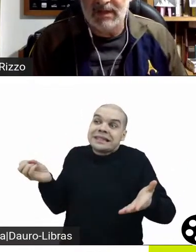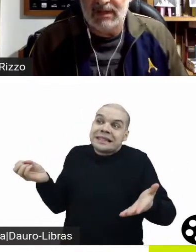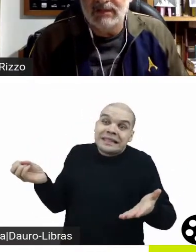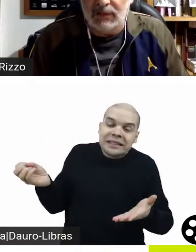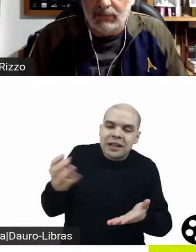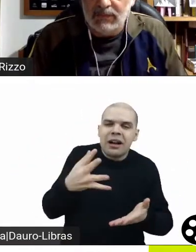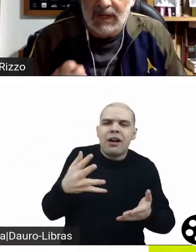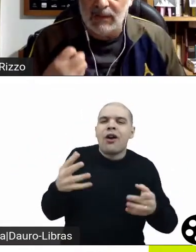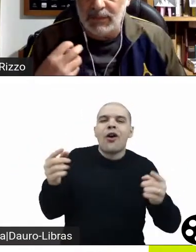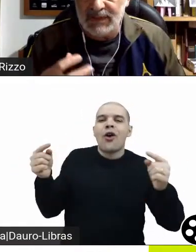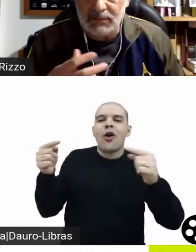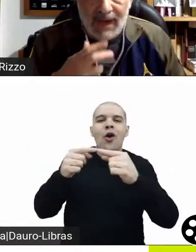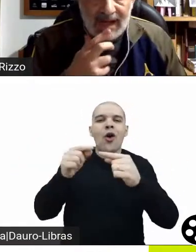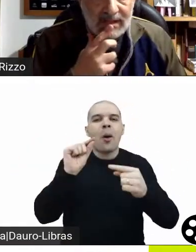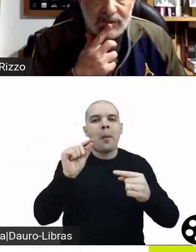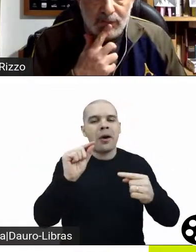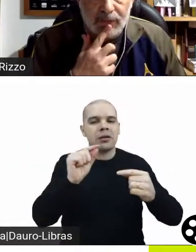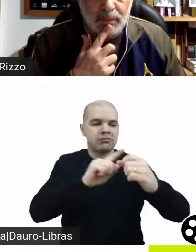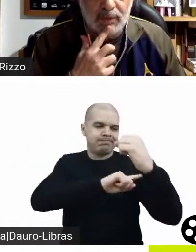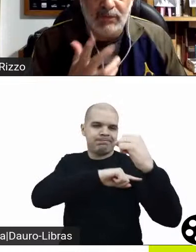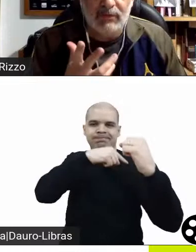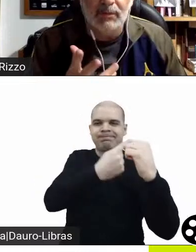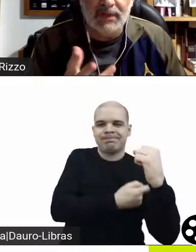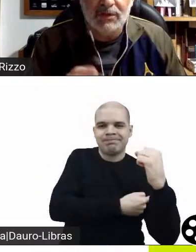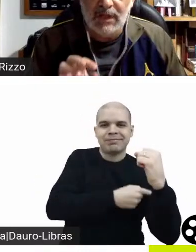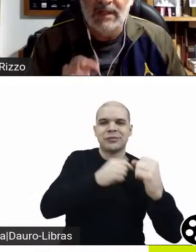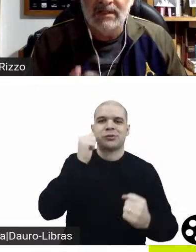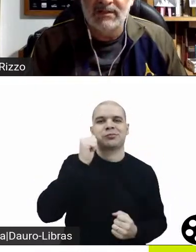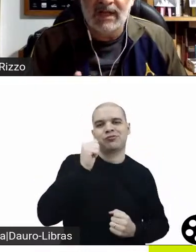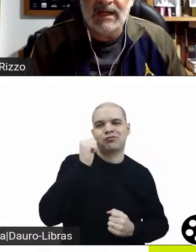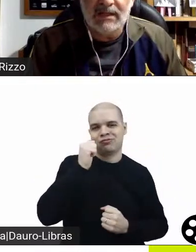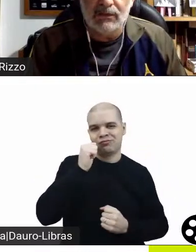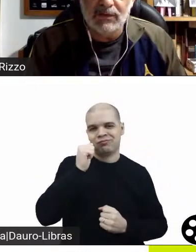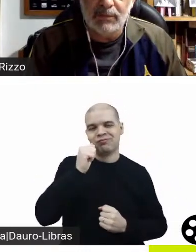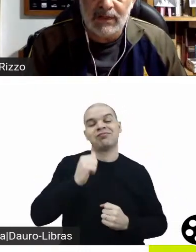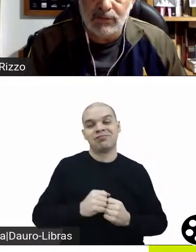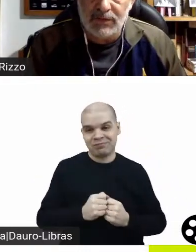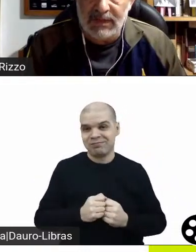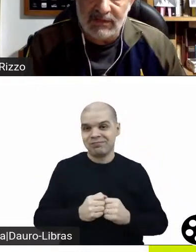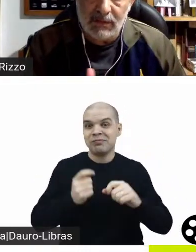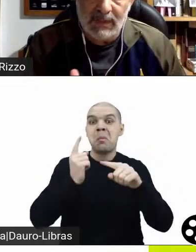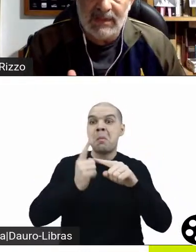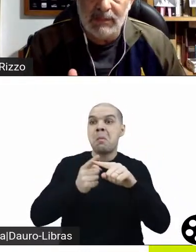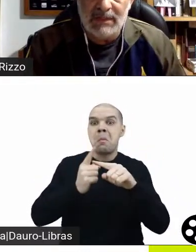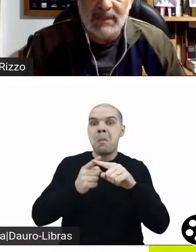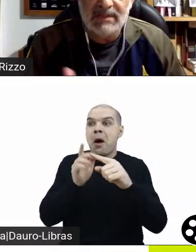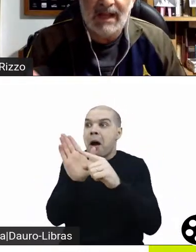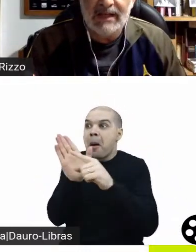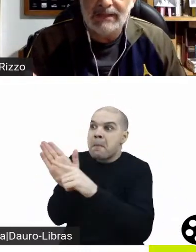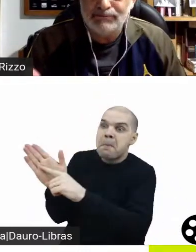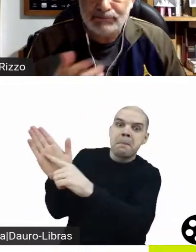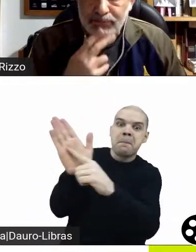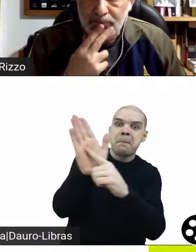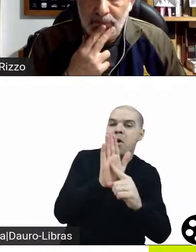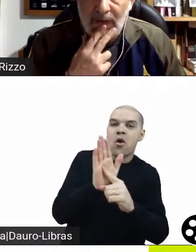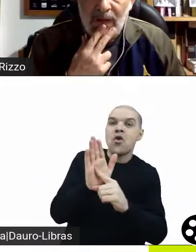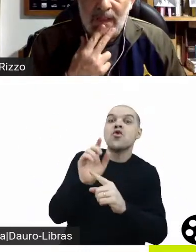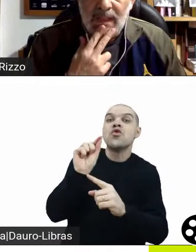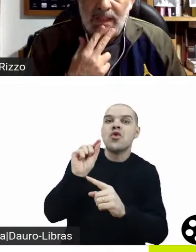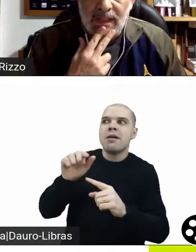Acho que essa que a questão. A campanha de marketing do filme provavelmente destacaria os aspectos de que essa é uma trama libertária